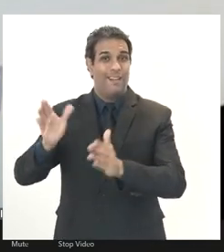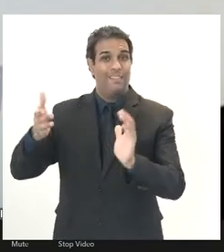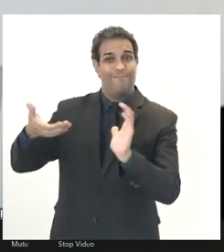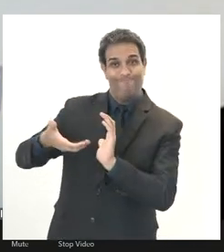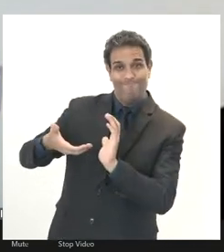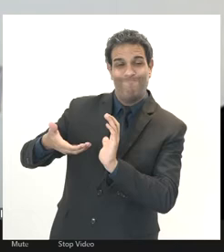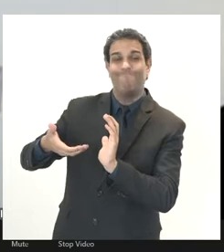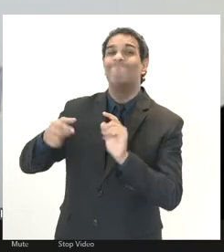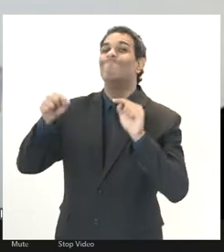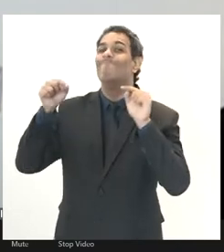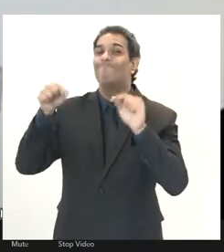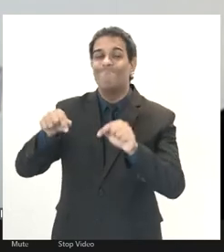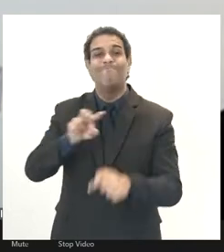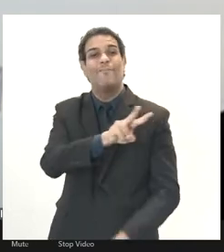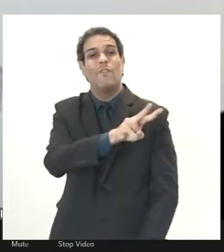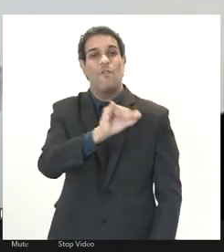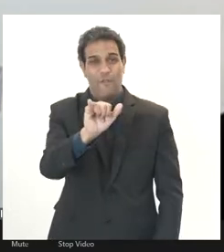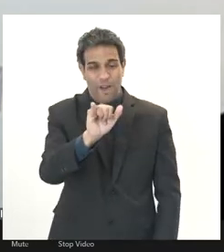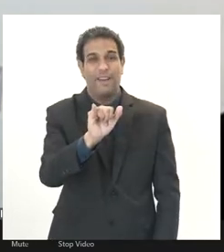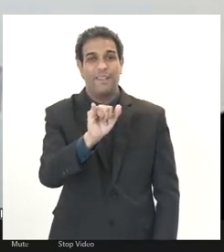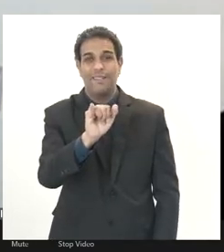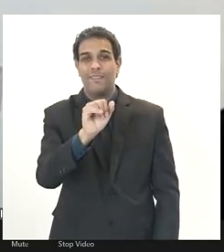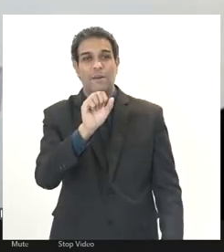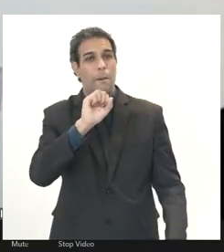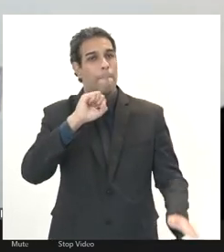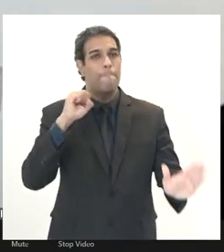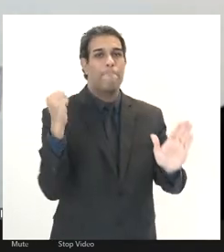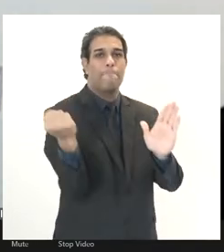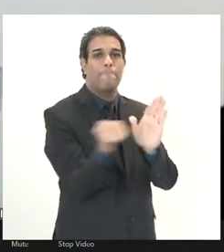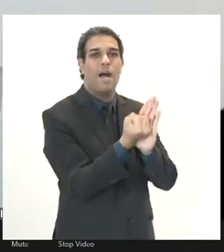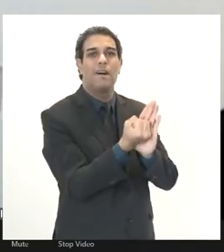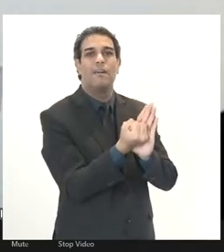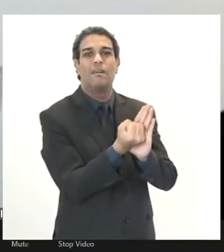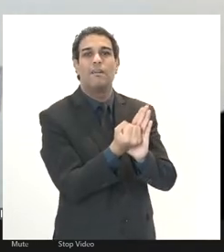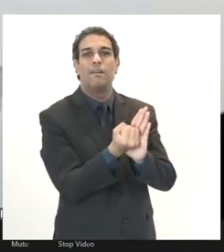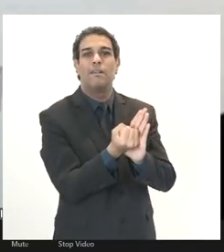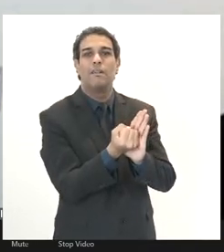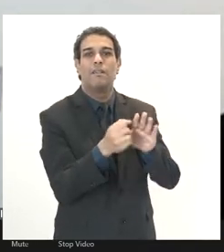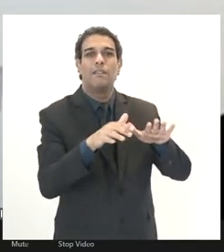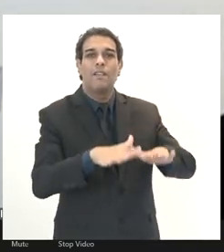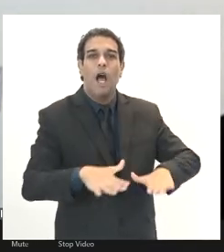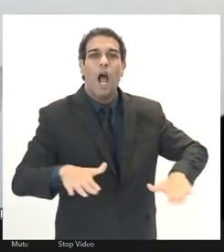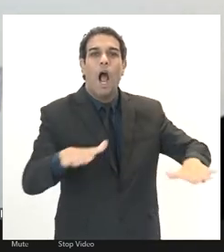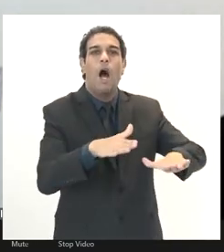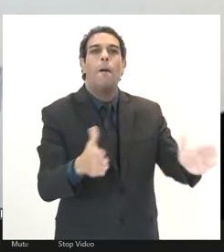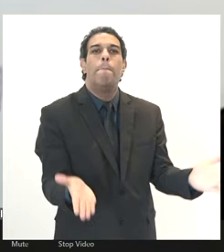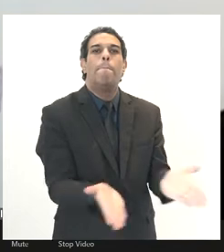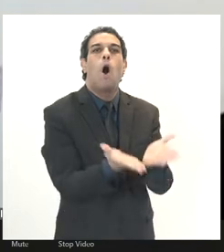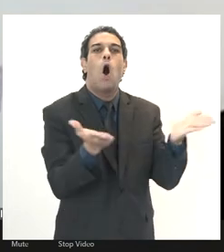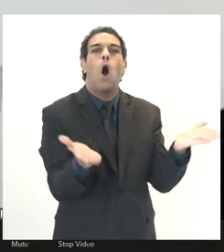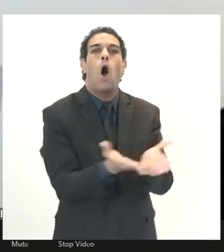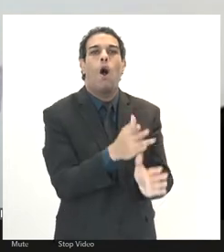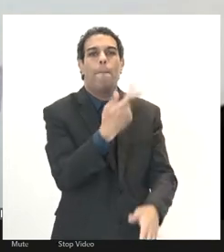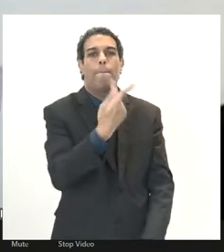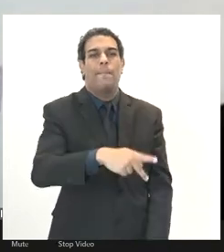irá atingir, principalmente, as camadas mais vulneráveis da população.